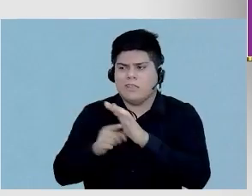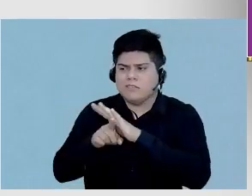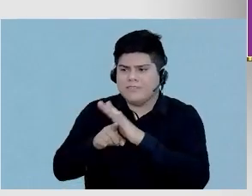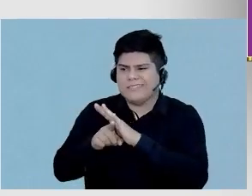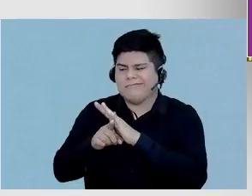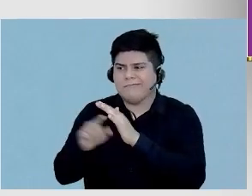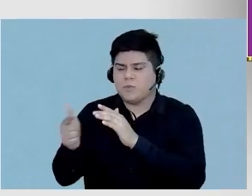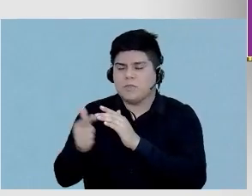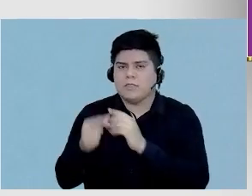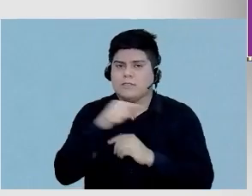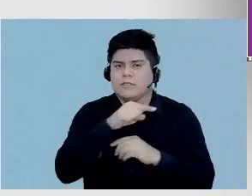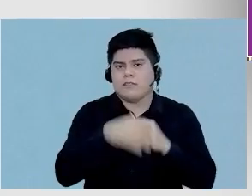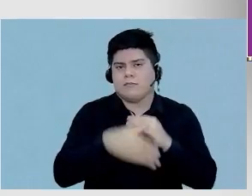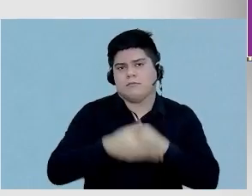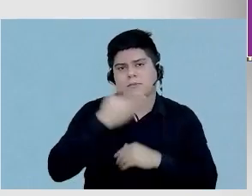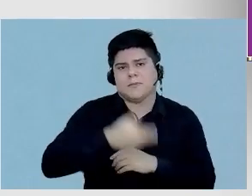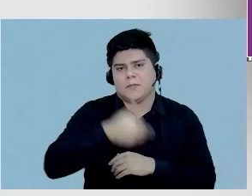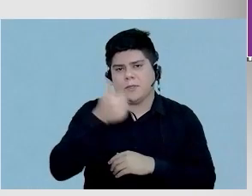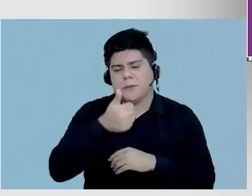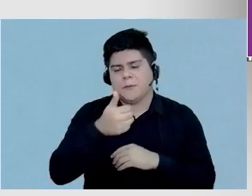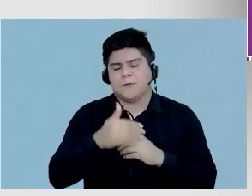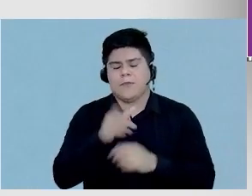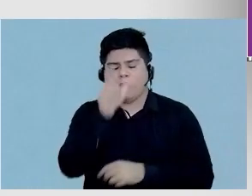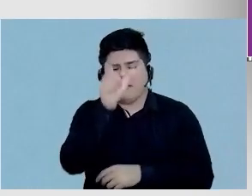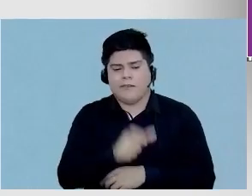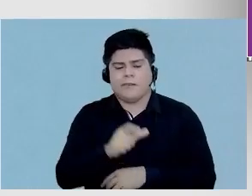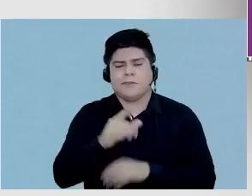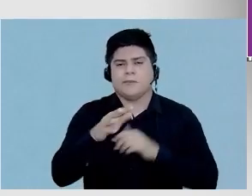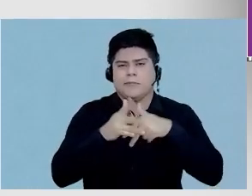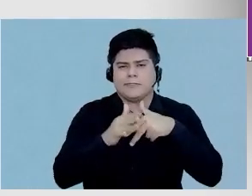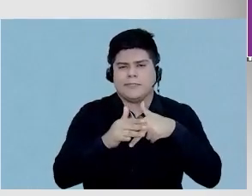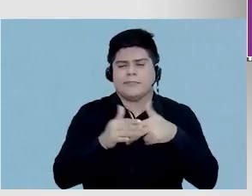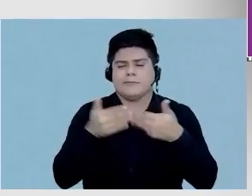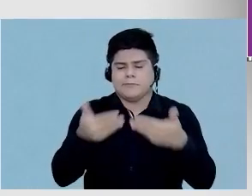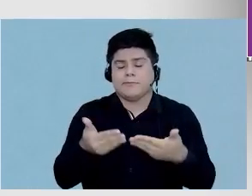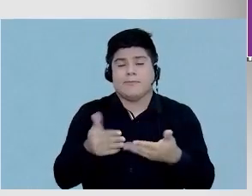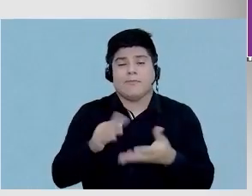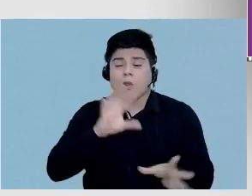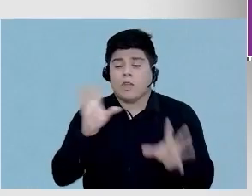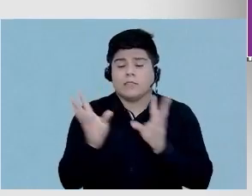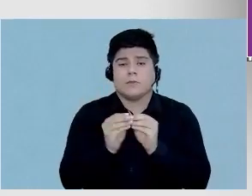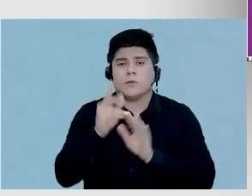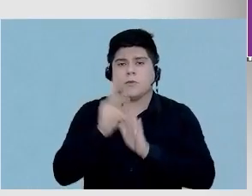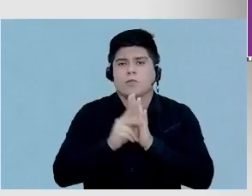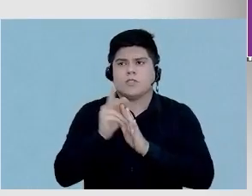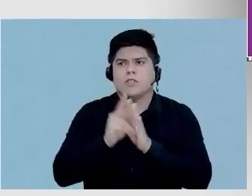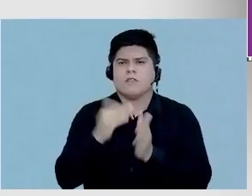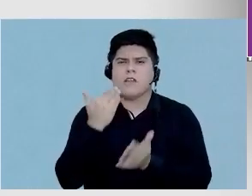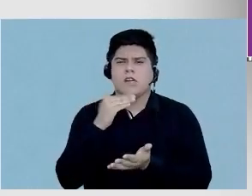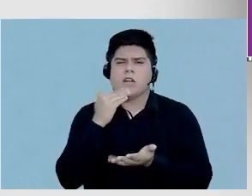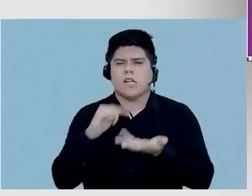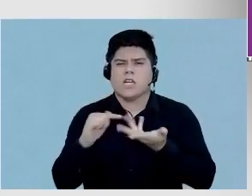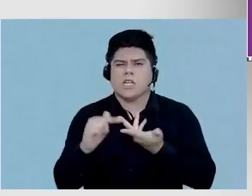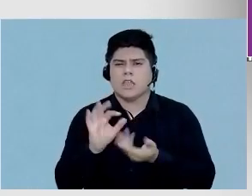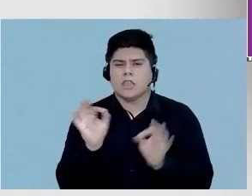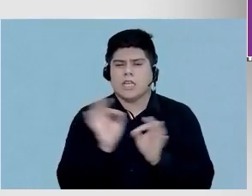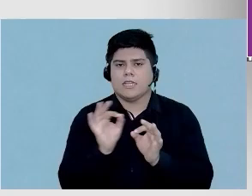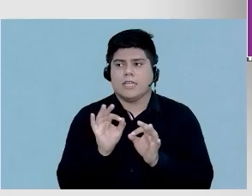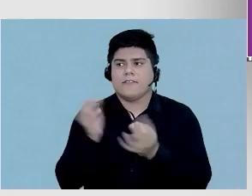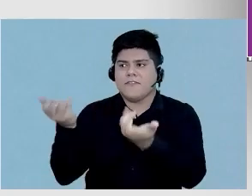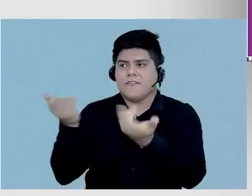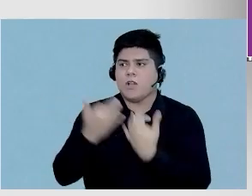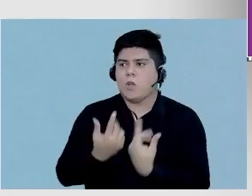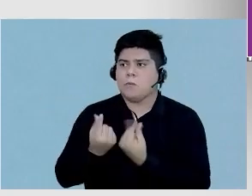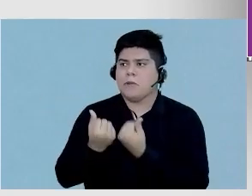conduta, no tratamento e no desfecho dos pacientes, né? Então, resumindo, o projeto não tinha nenhum defeito, mas aí eles refilaram o preço, né? Aí a gente